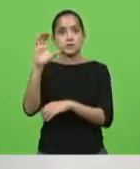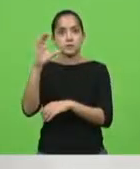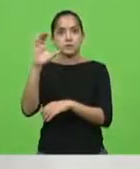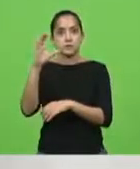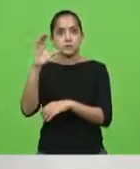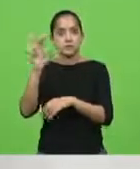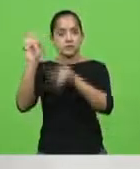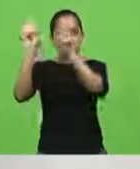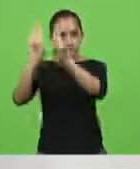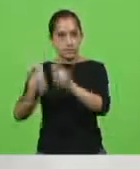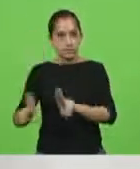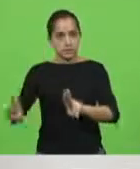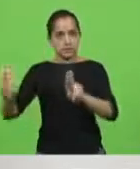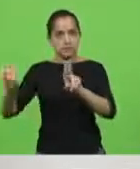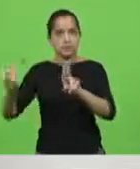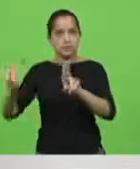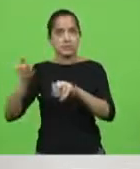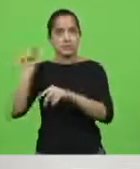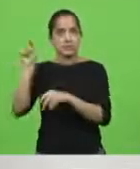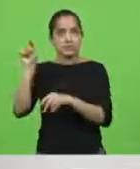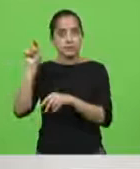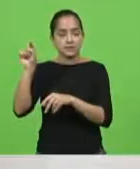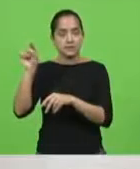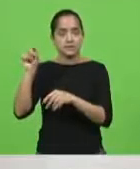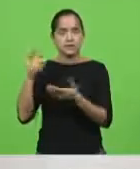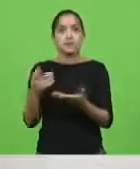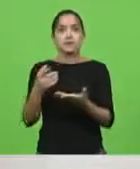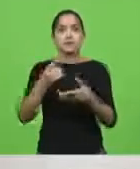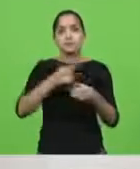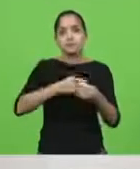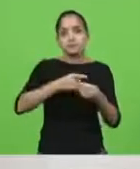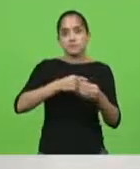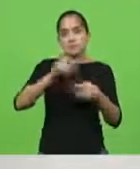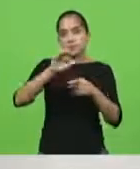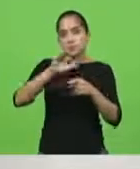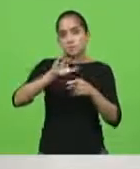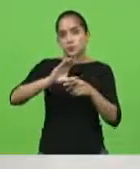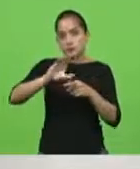UFSC, no campus da nossa querida Curitibanos,